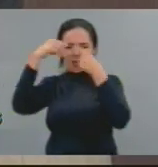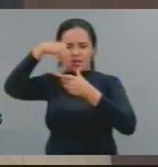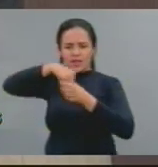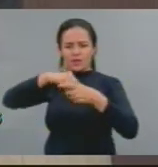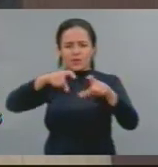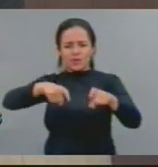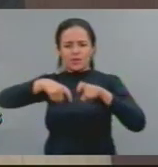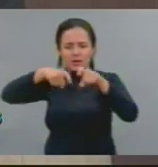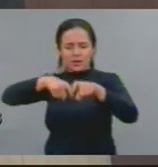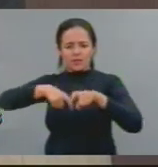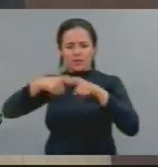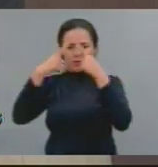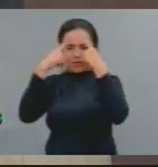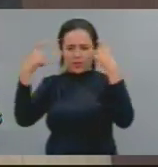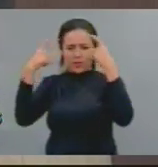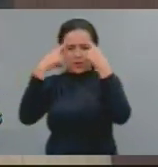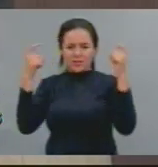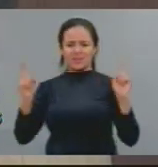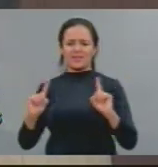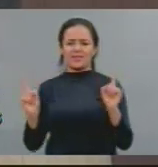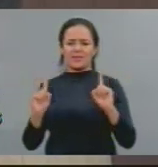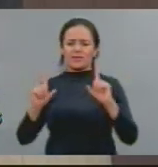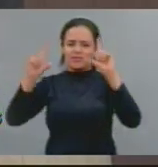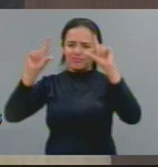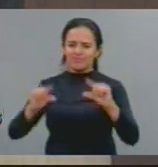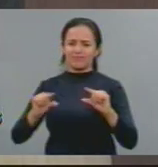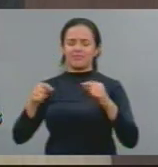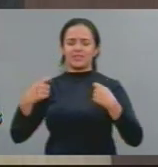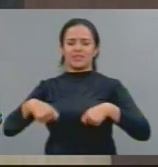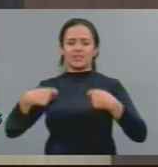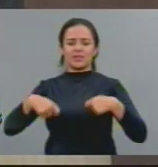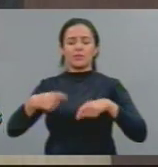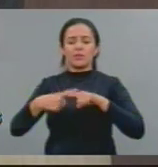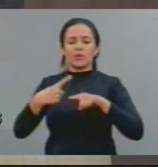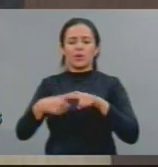o país do latifúndio, que agora é o agronegócio.